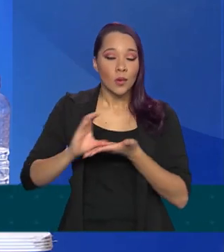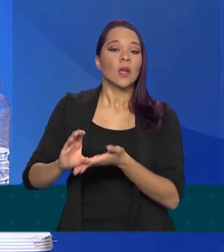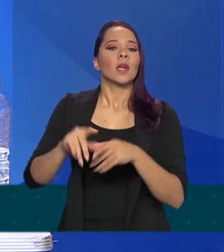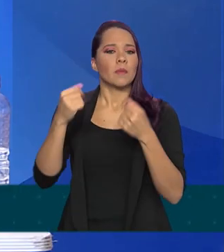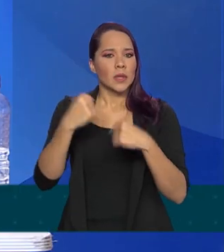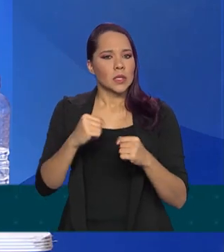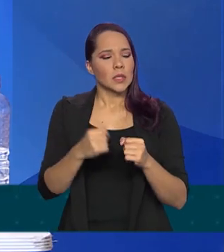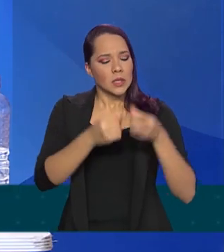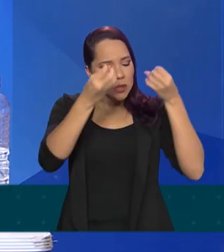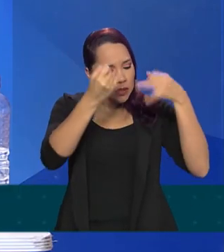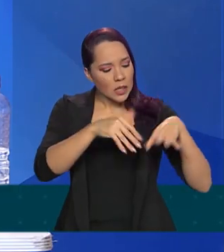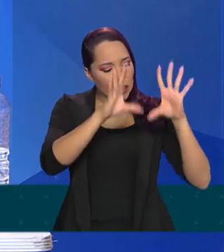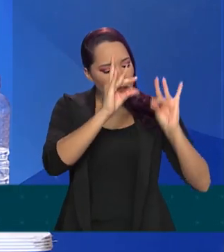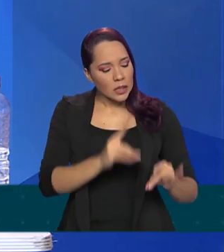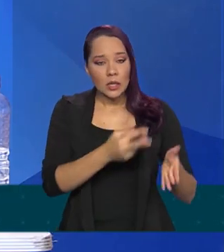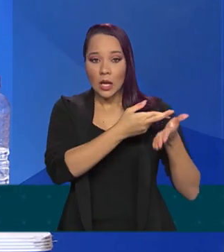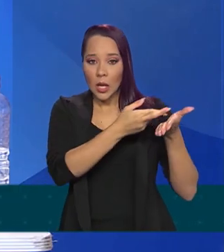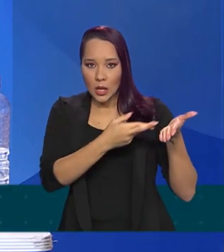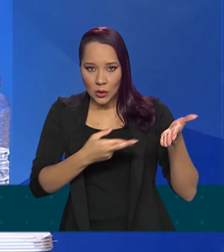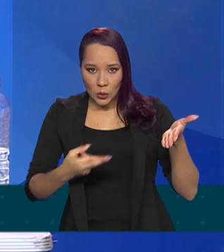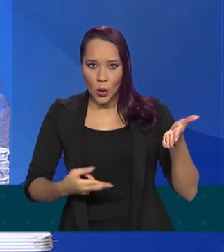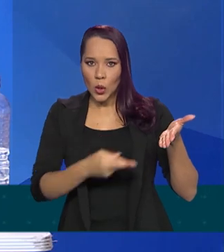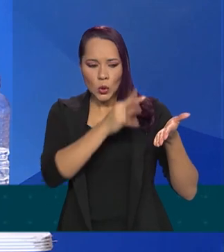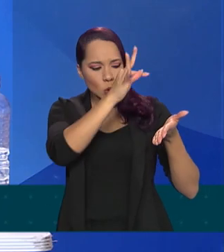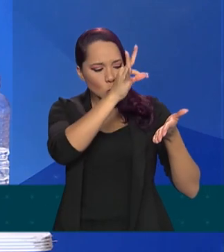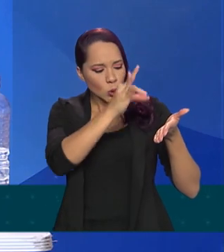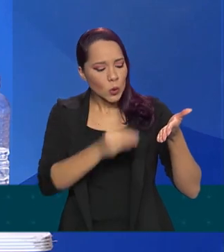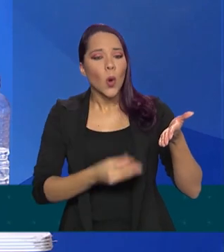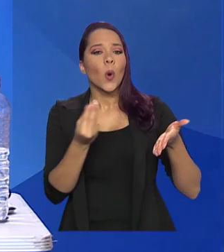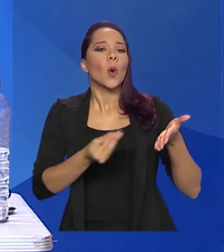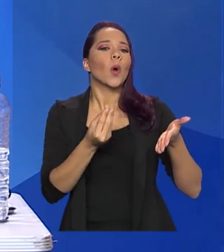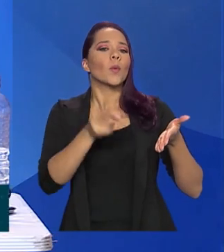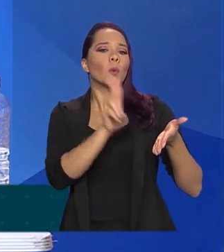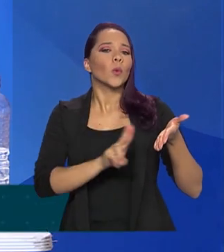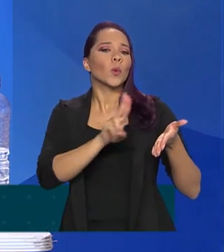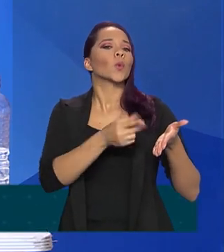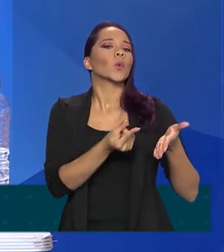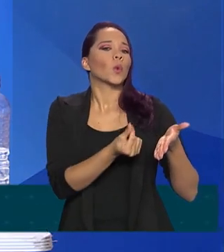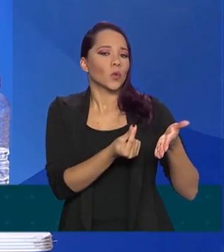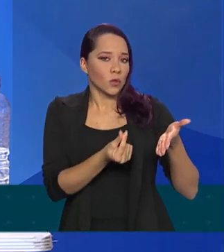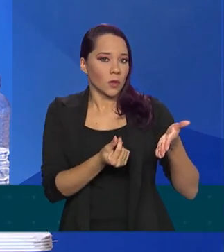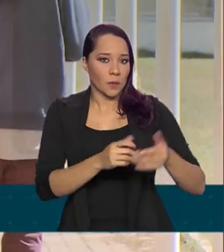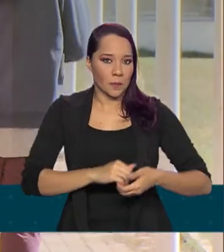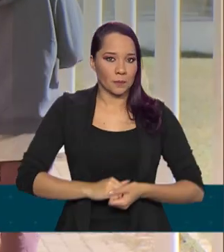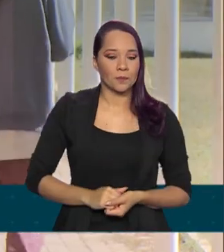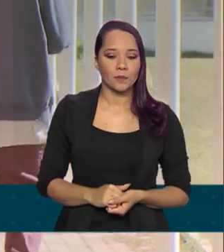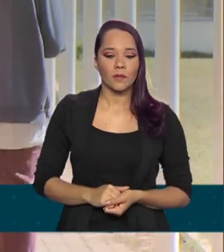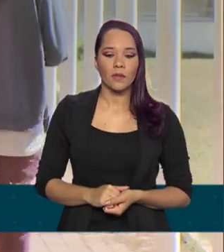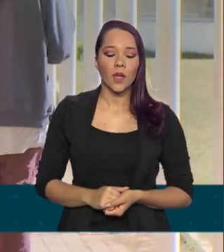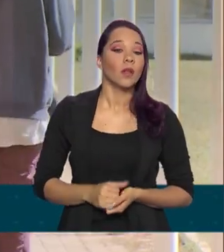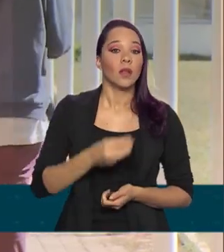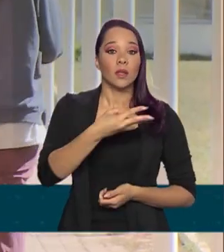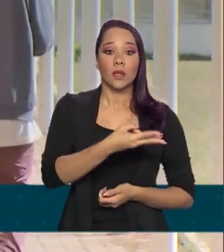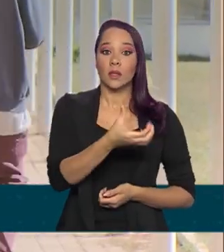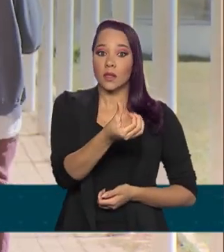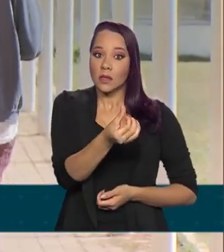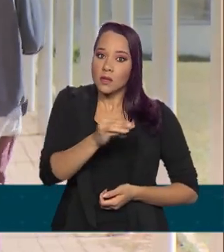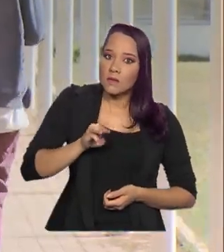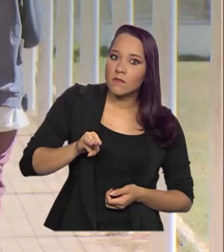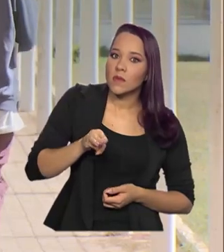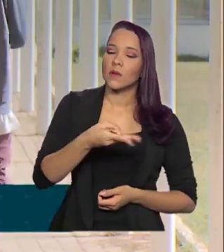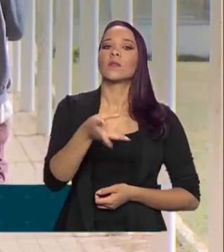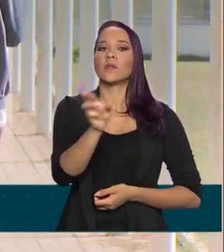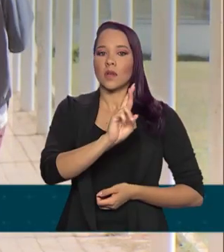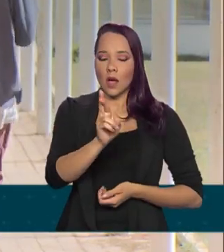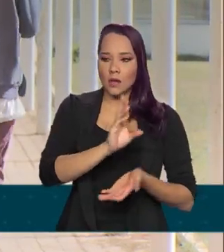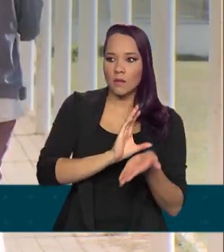contas através do relatório de cumprimento de objetos de como a execução estará ocorrendo. 36 milhões de reais